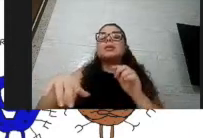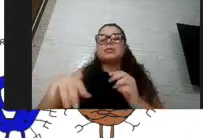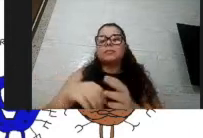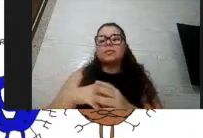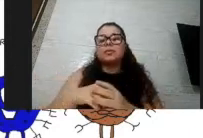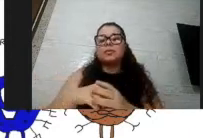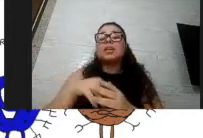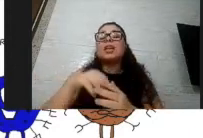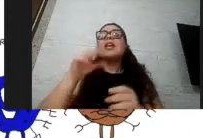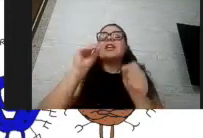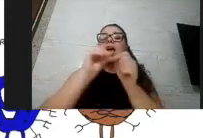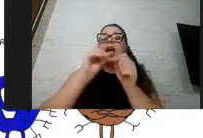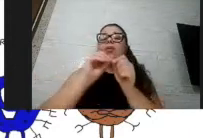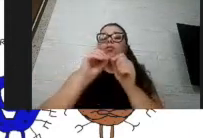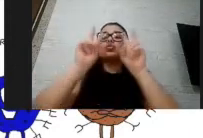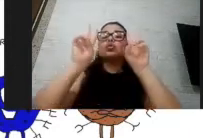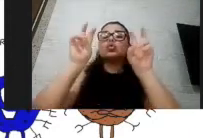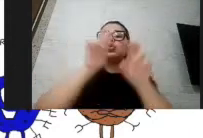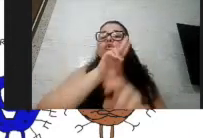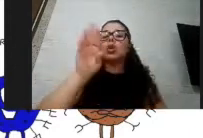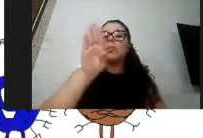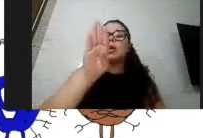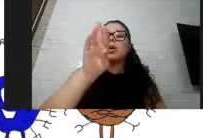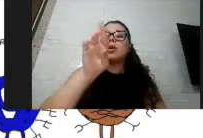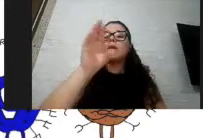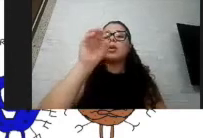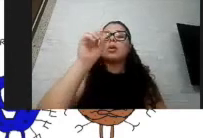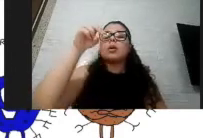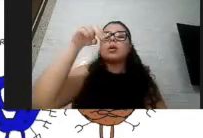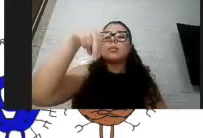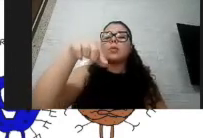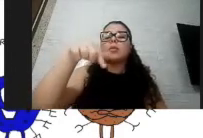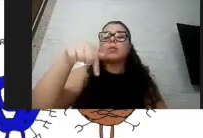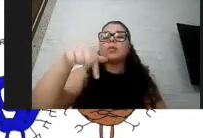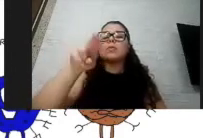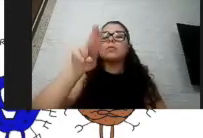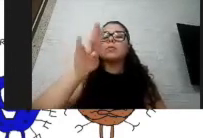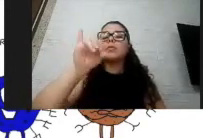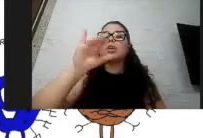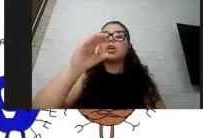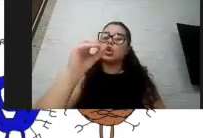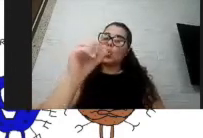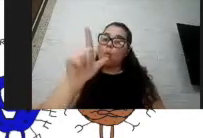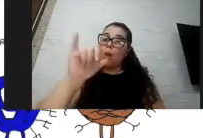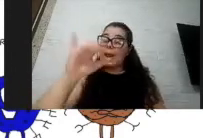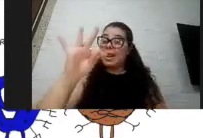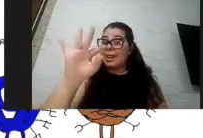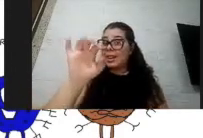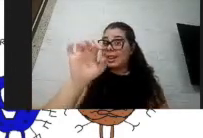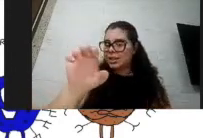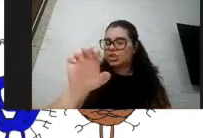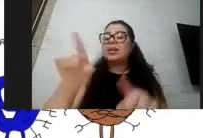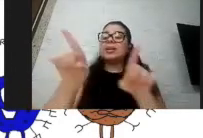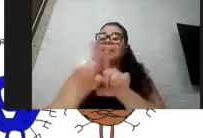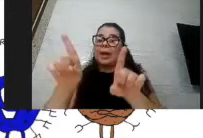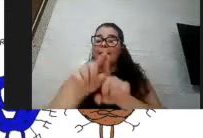bronquiolite e também pelo vírus da influenza, da gripe, o H1N1. Na epidemia